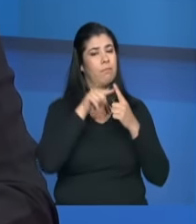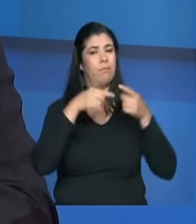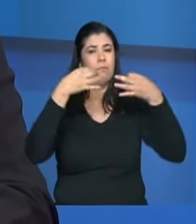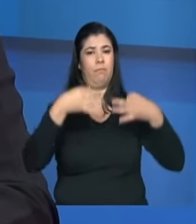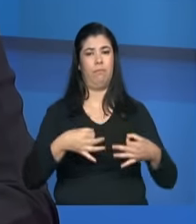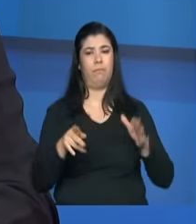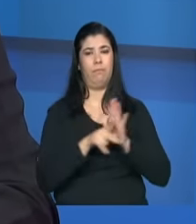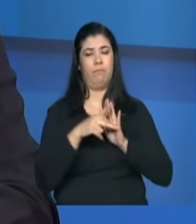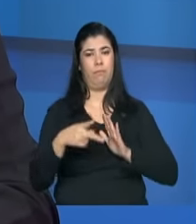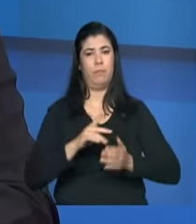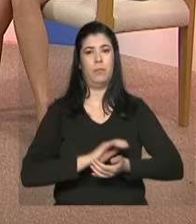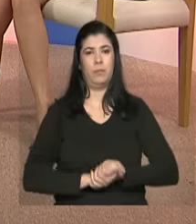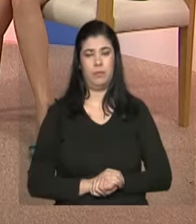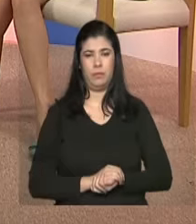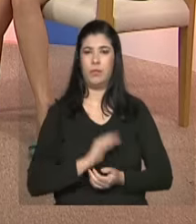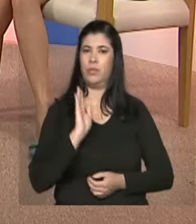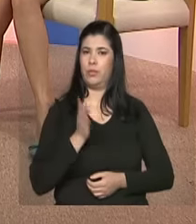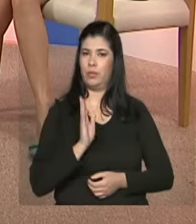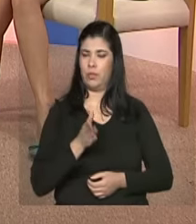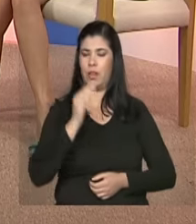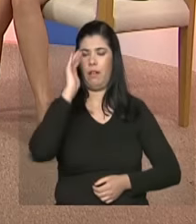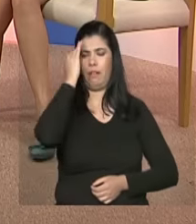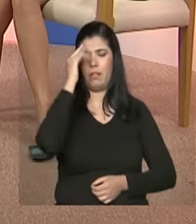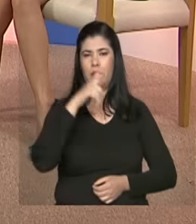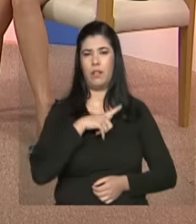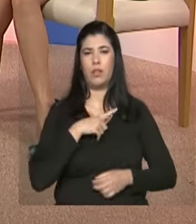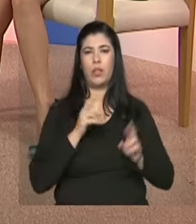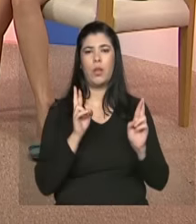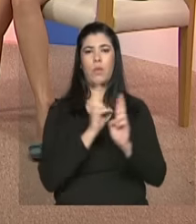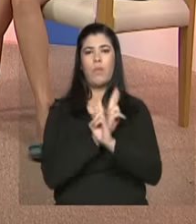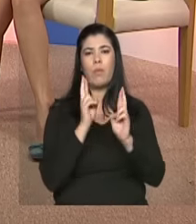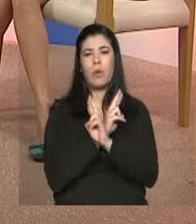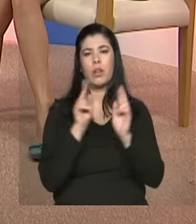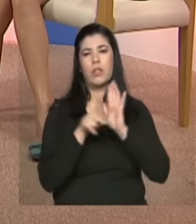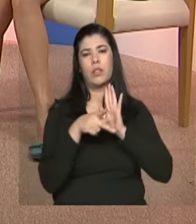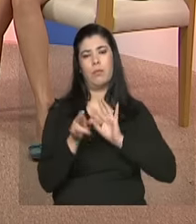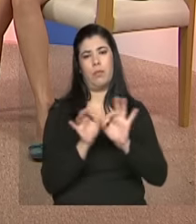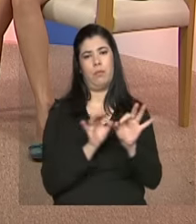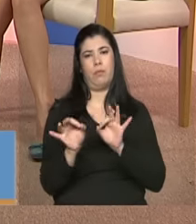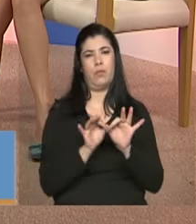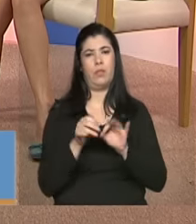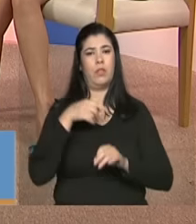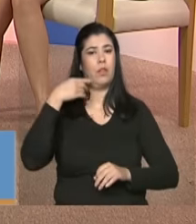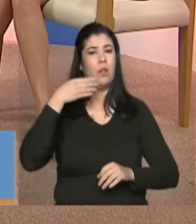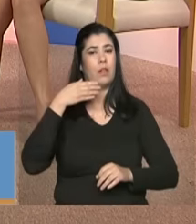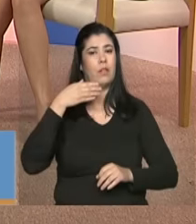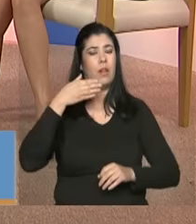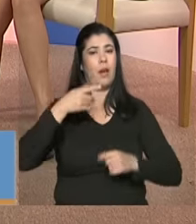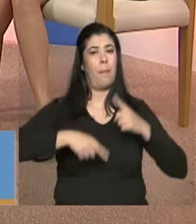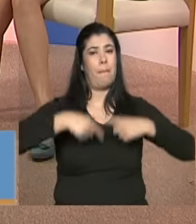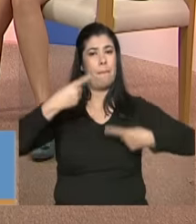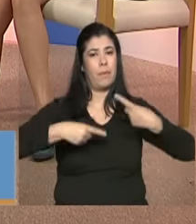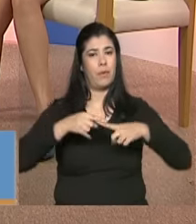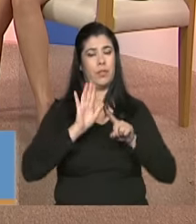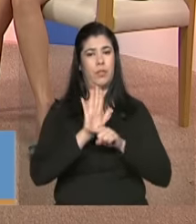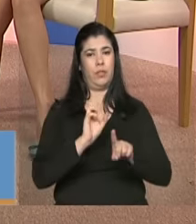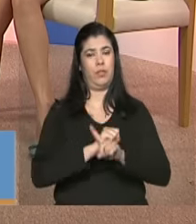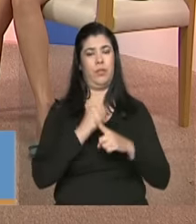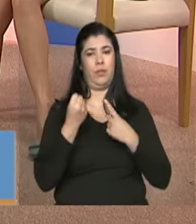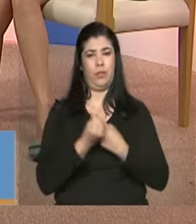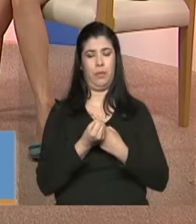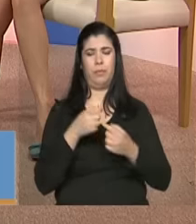propõem então a gente já entendeu que tem essa rede estruturada justamente da política nacional de assistência social agora Luciana